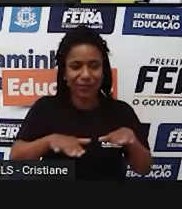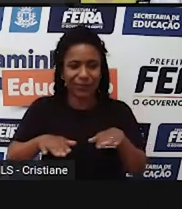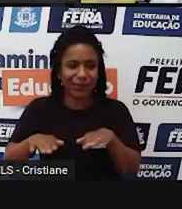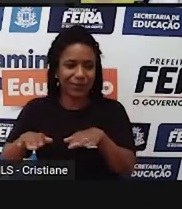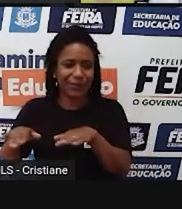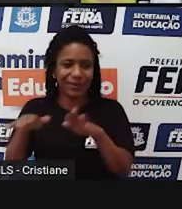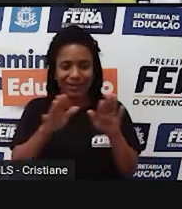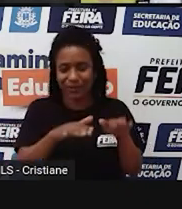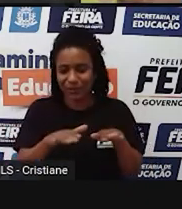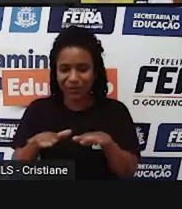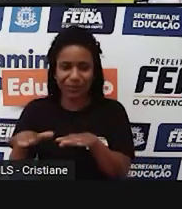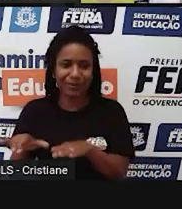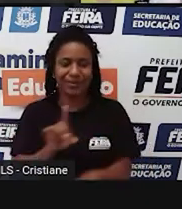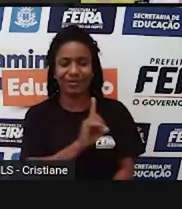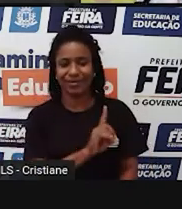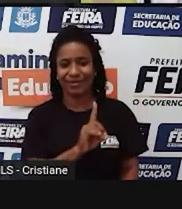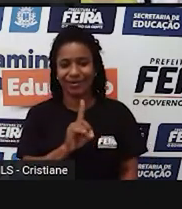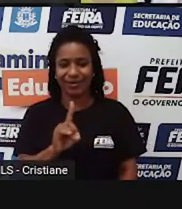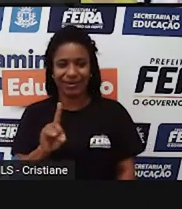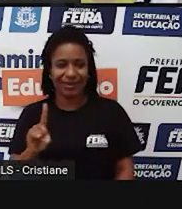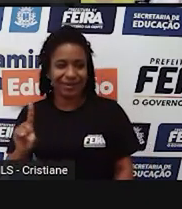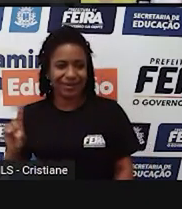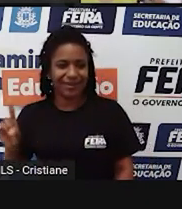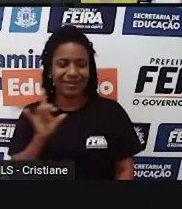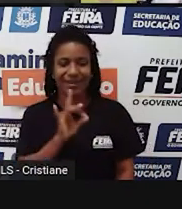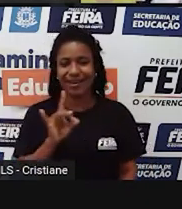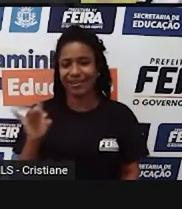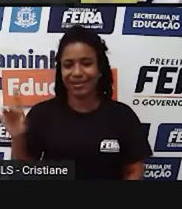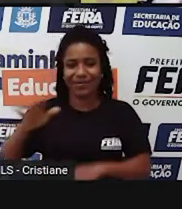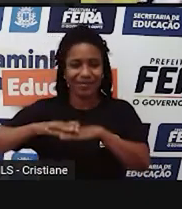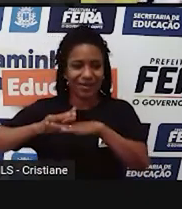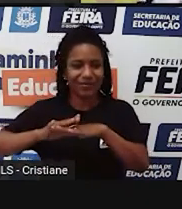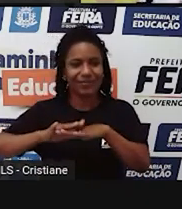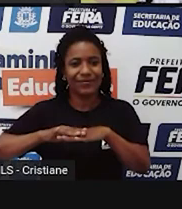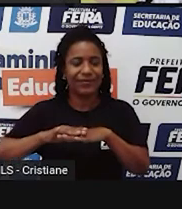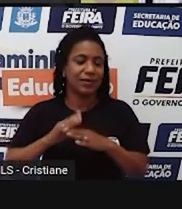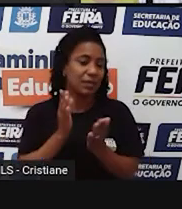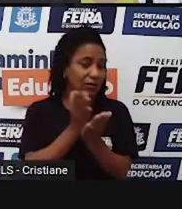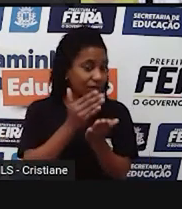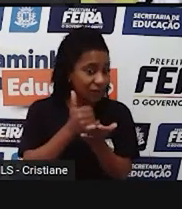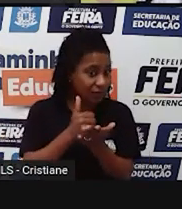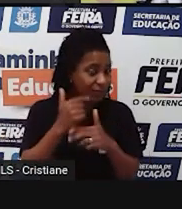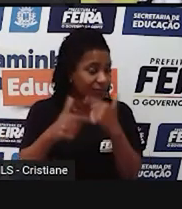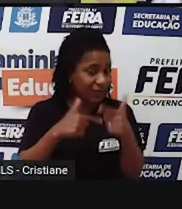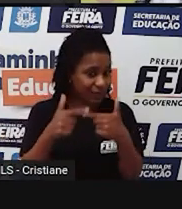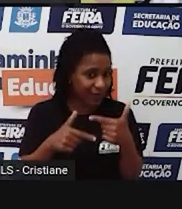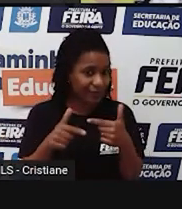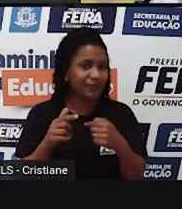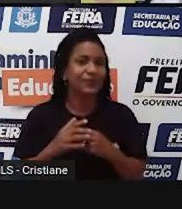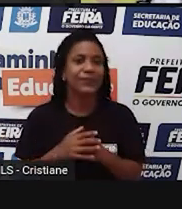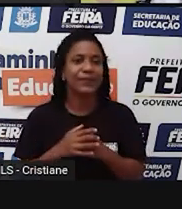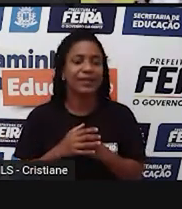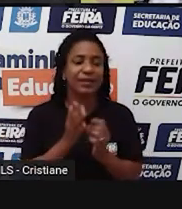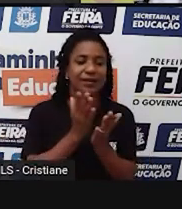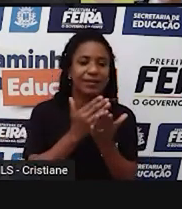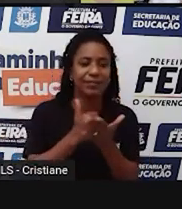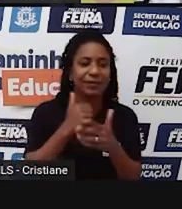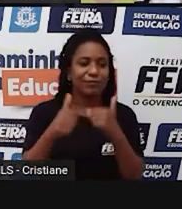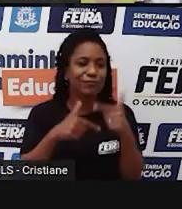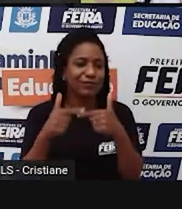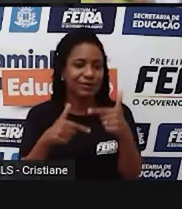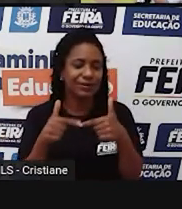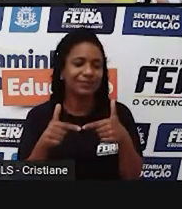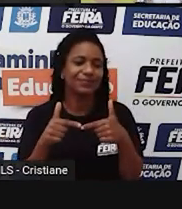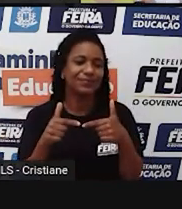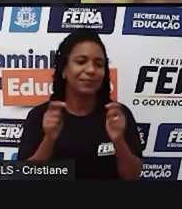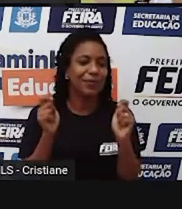vários tipos de profissionais, e cada um faz uma etapa ali. Isso a gente chama de divisão do trabalho. E essa divisão, elas podem